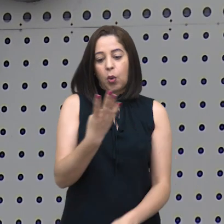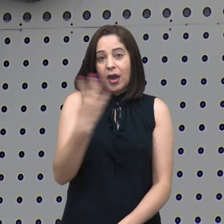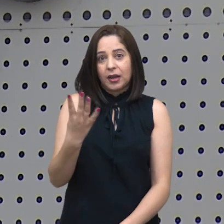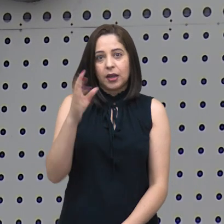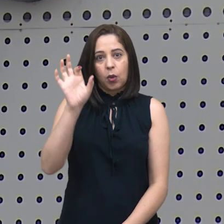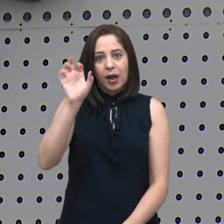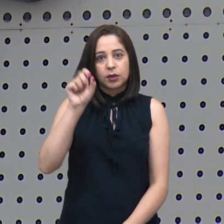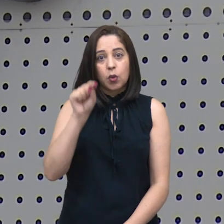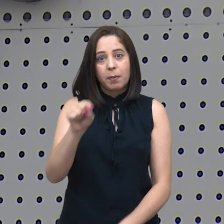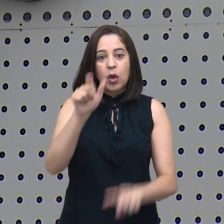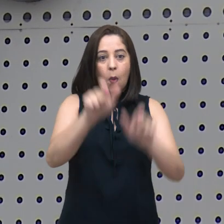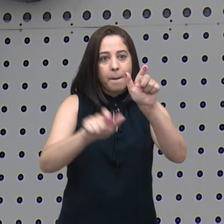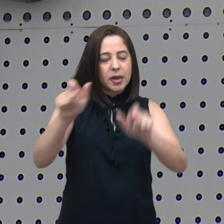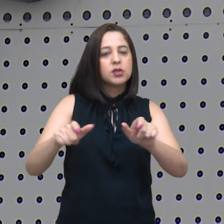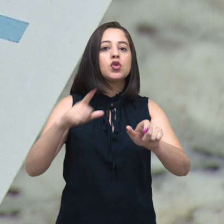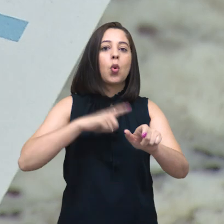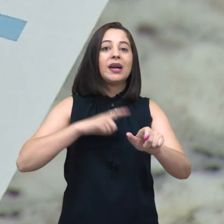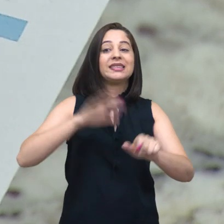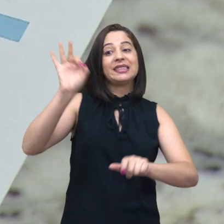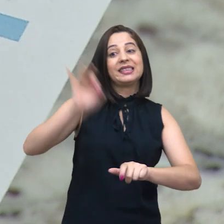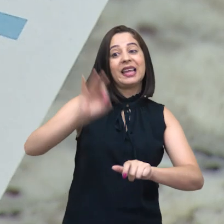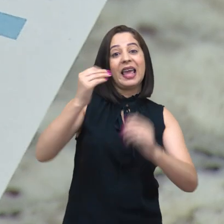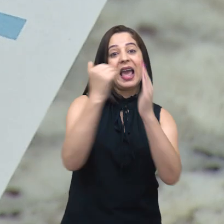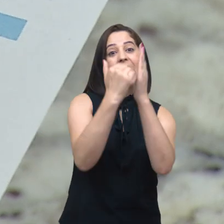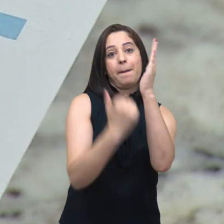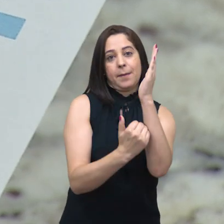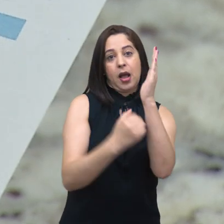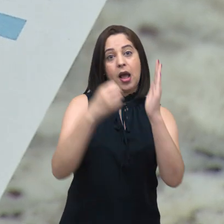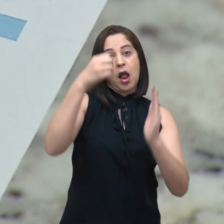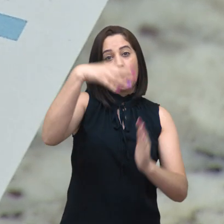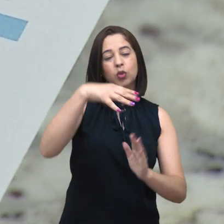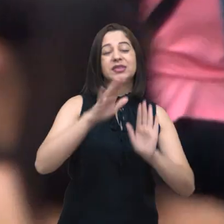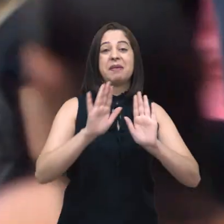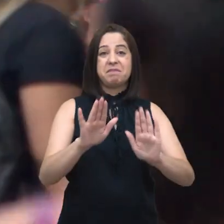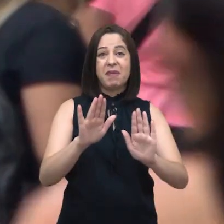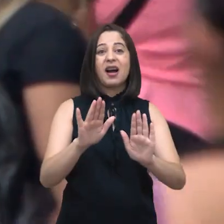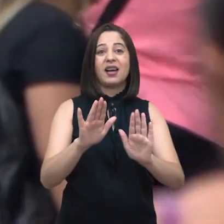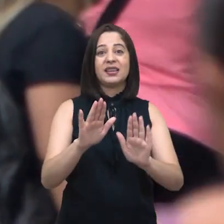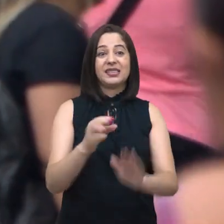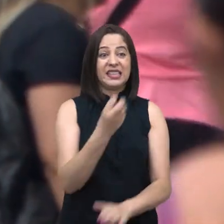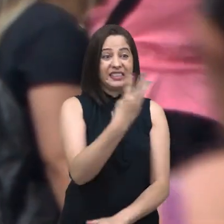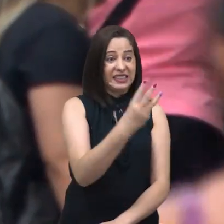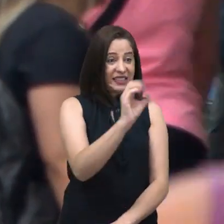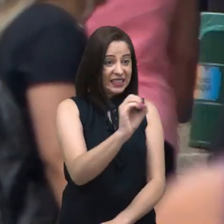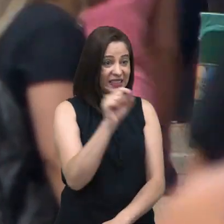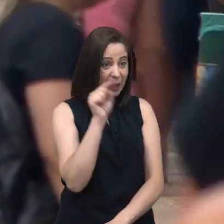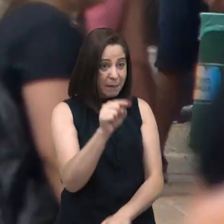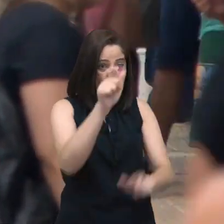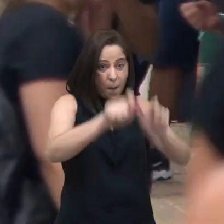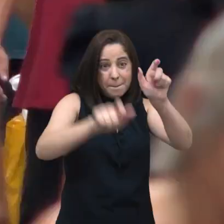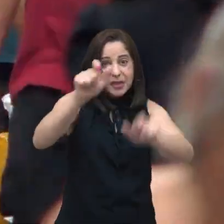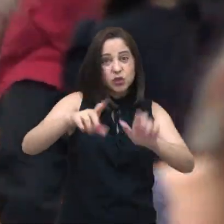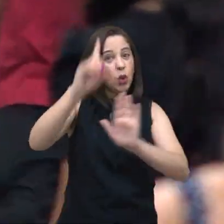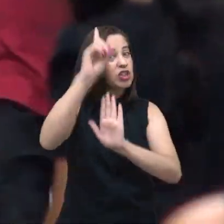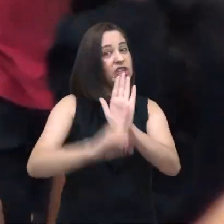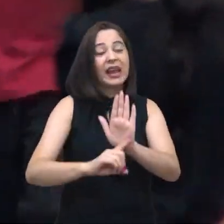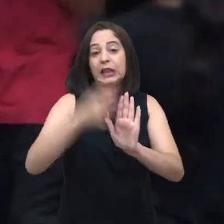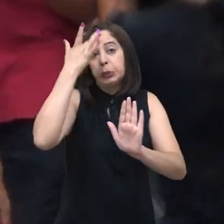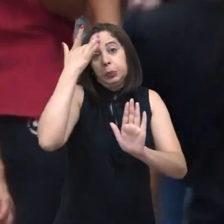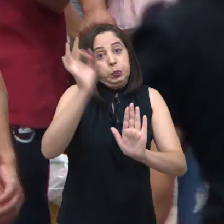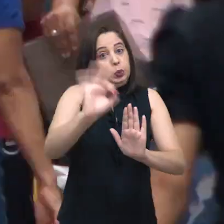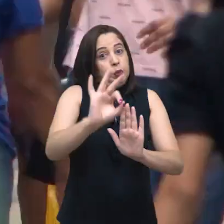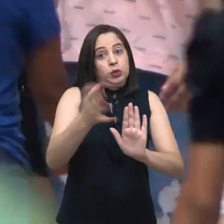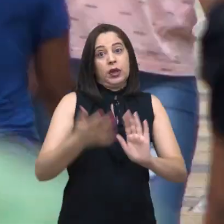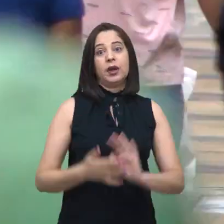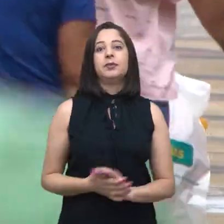dos Campos, 44 mil lares recebem esse desconto na conta de luz. Mas outros 30 mil que teriam direito